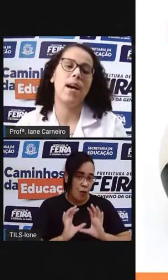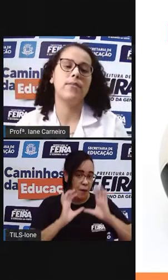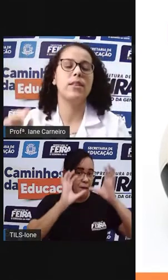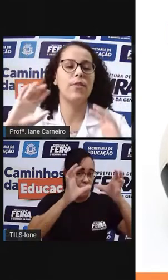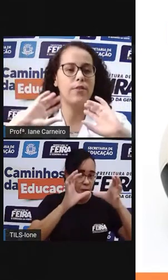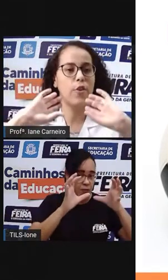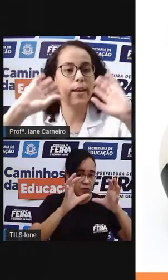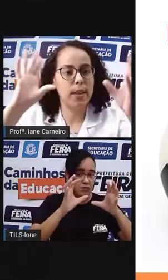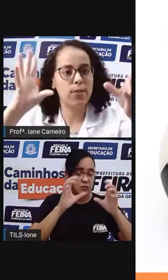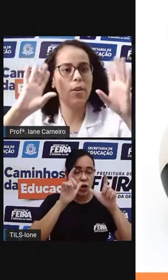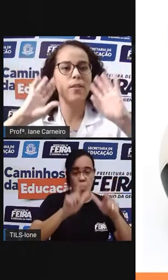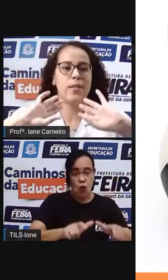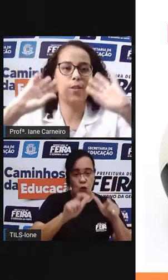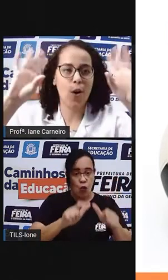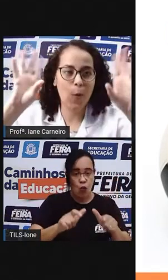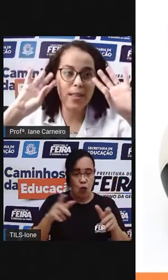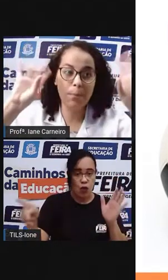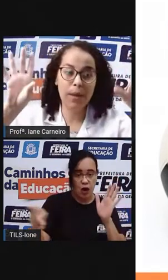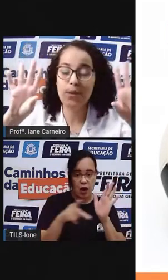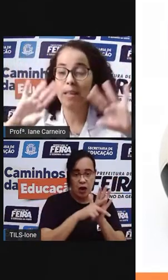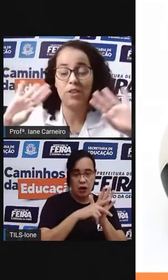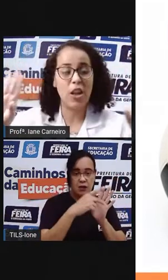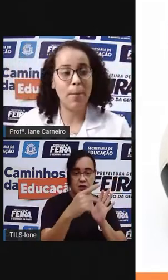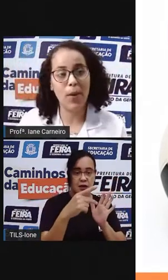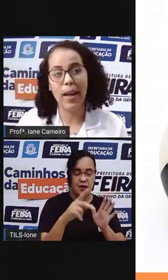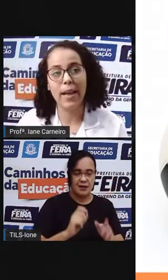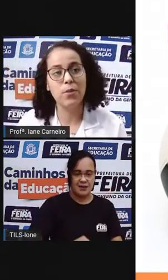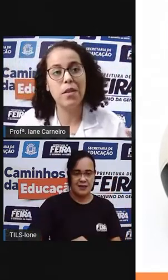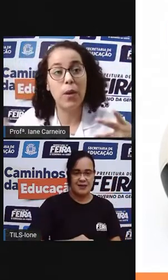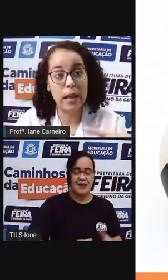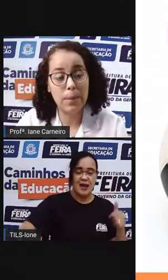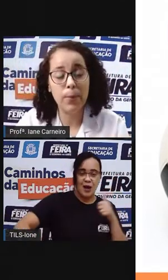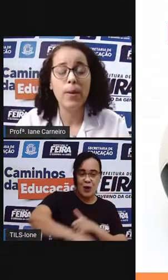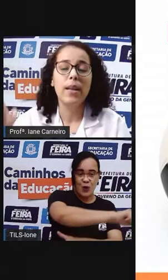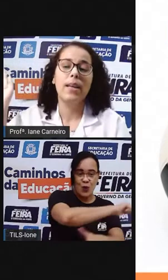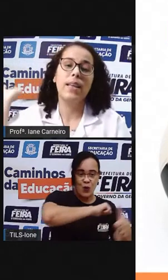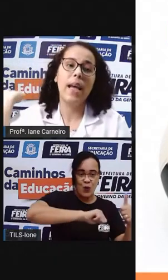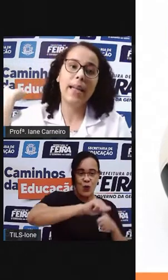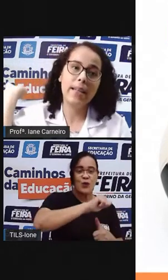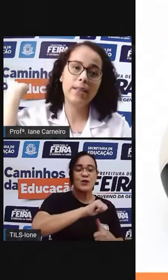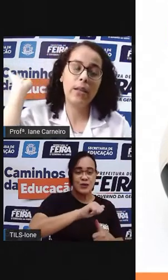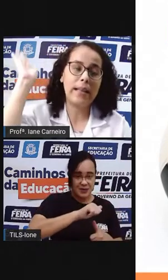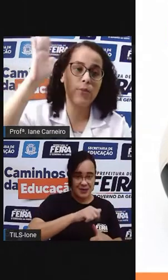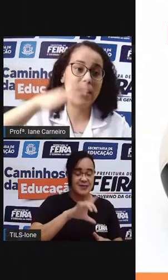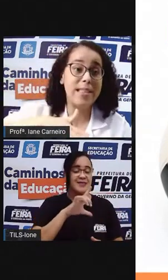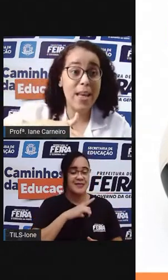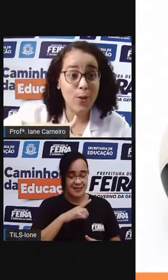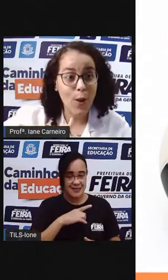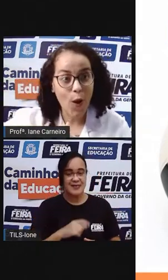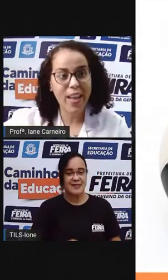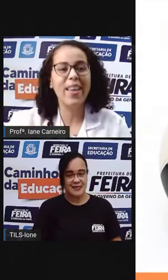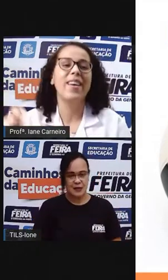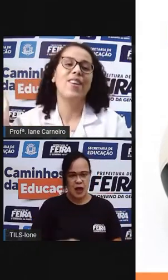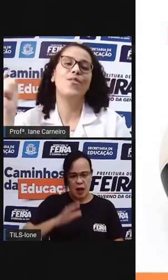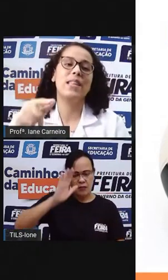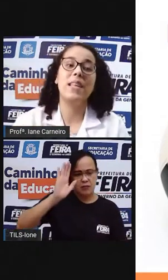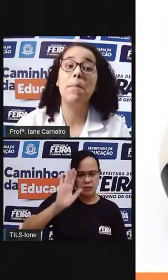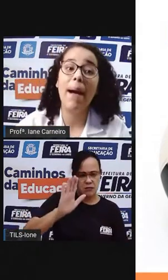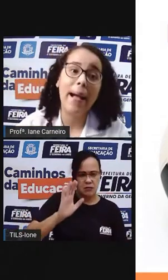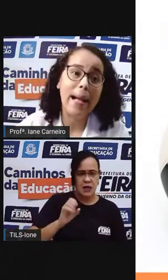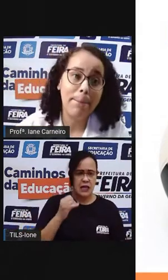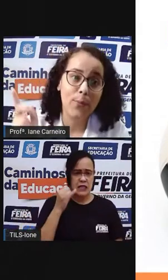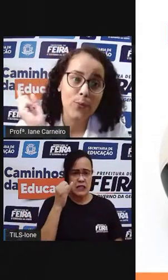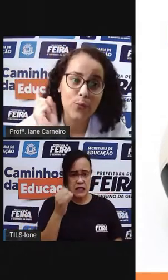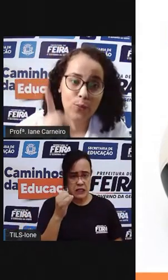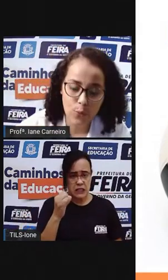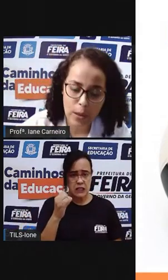adversário. Então, vai jogando, ó, só com as mãos, sem deixar a bola cair no seu campo. E aí, no terceiro toque, você tem que